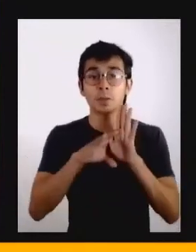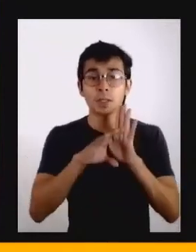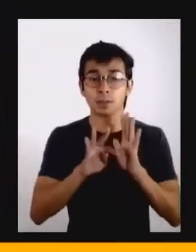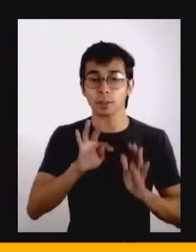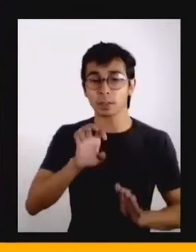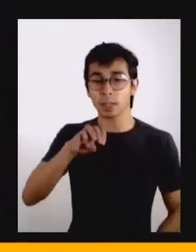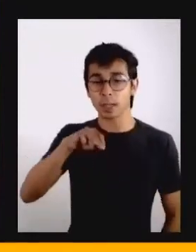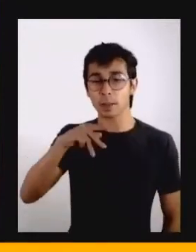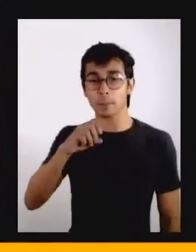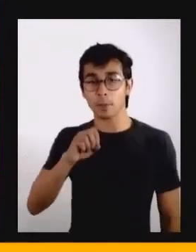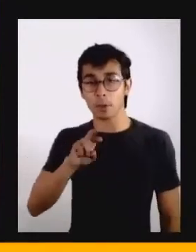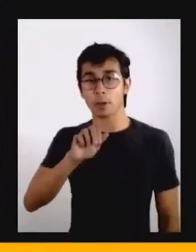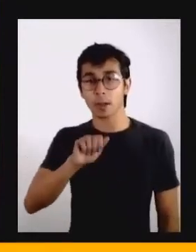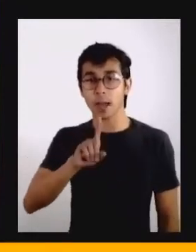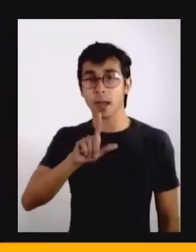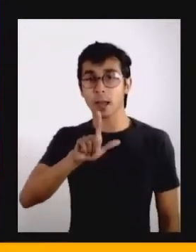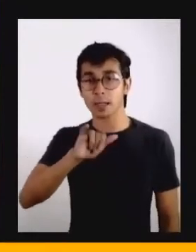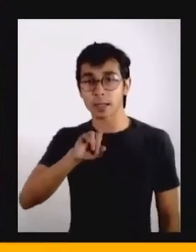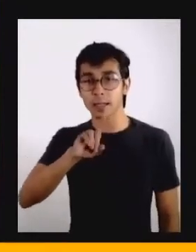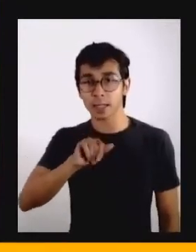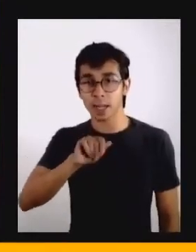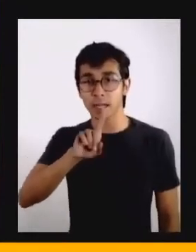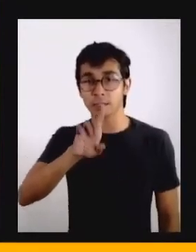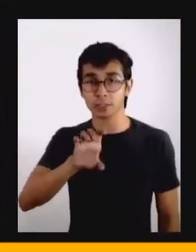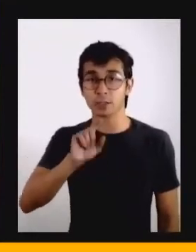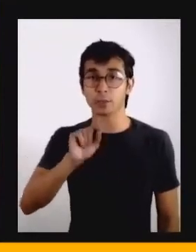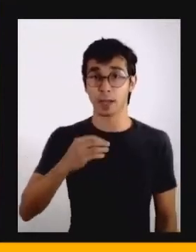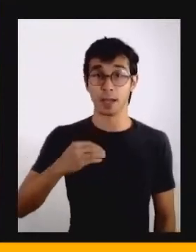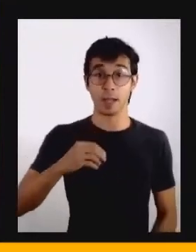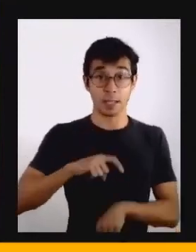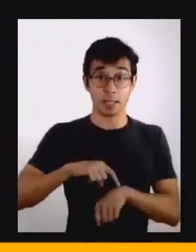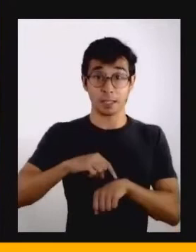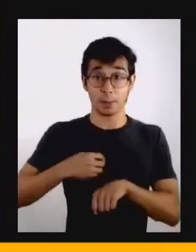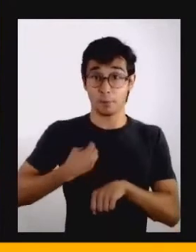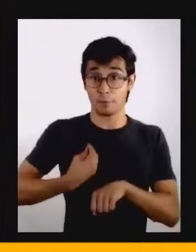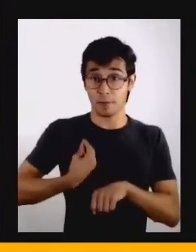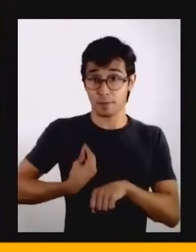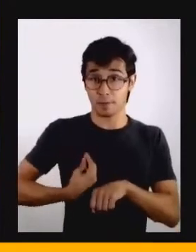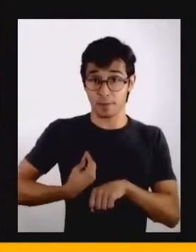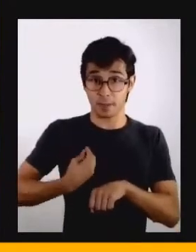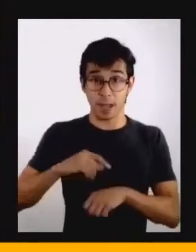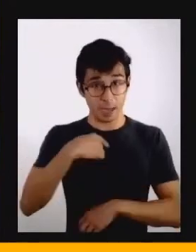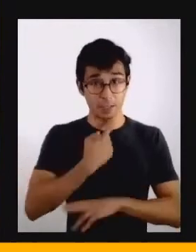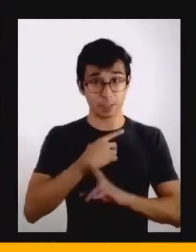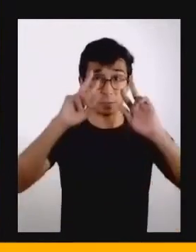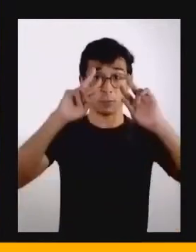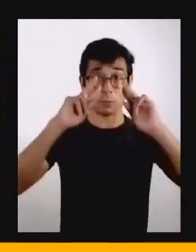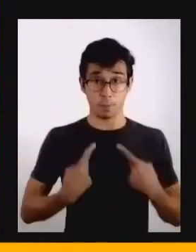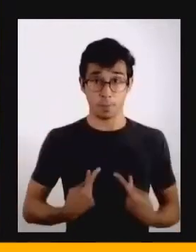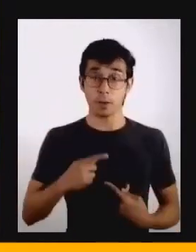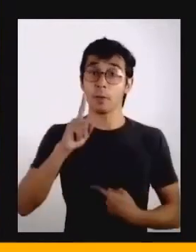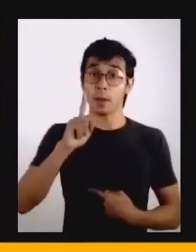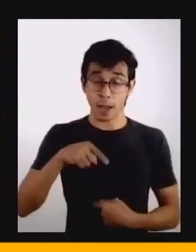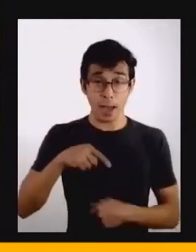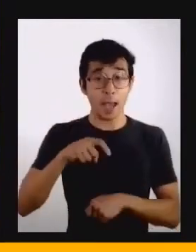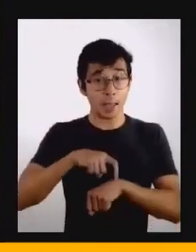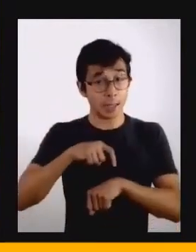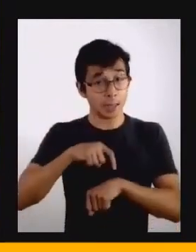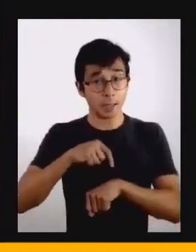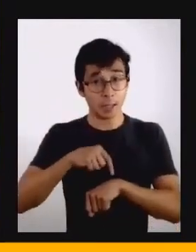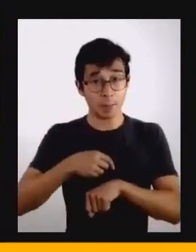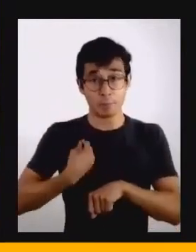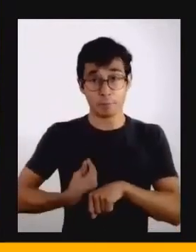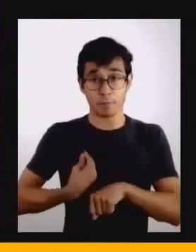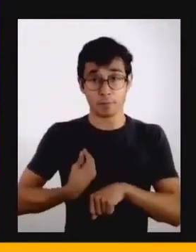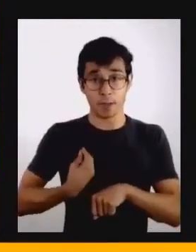esse tempo vivido. A gente esquece que nós somos seres temporais, em que a gente tem um início e um fim. E a gente